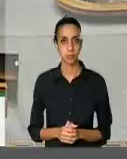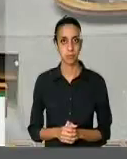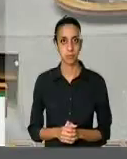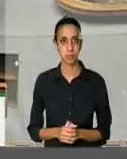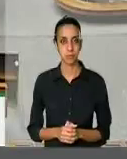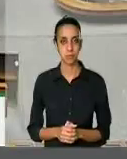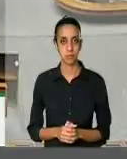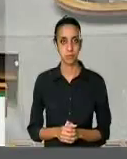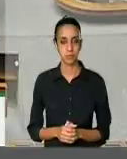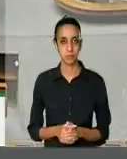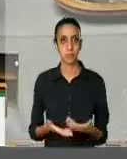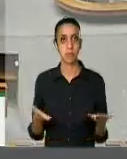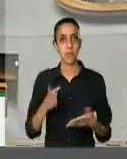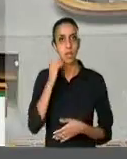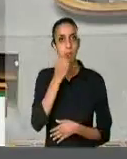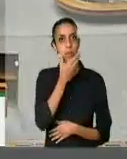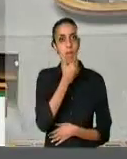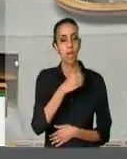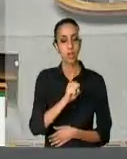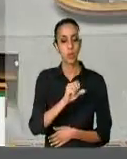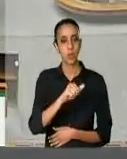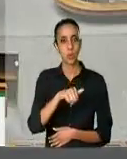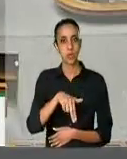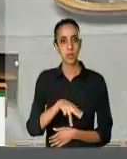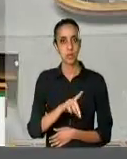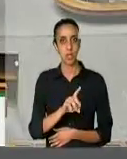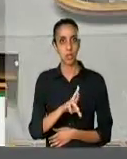Com a palavra o deputado Sandro Alex.